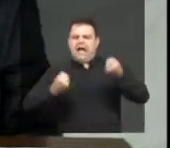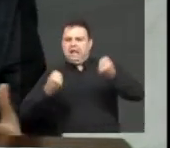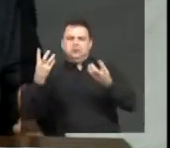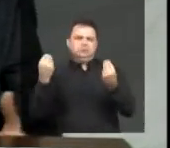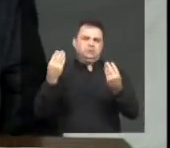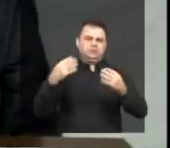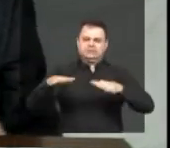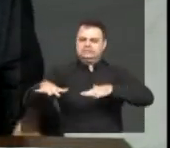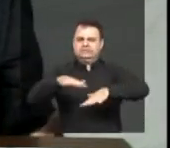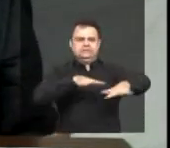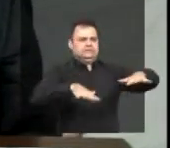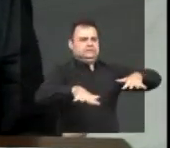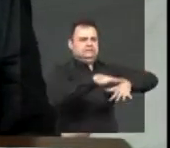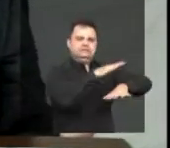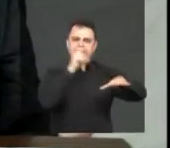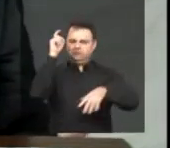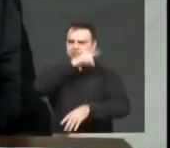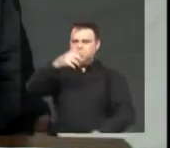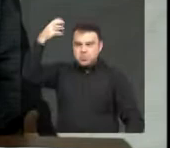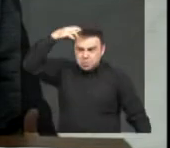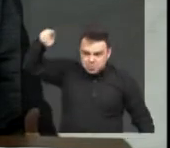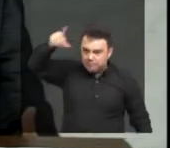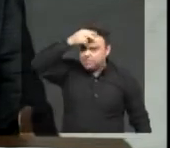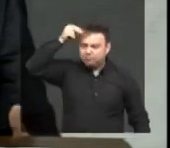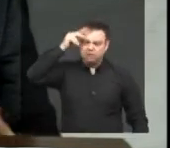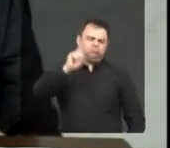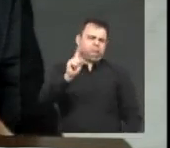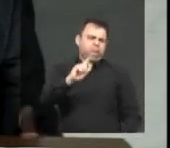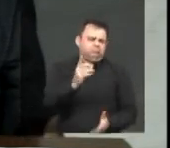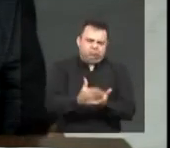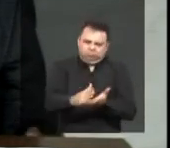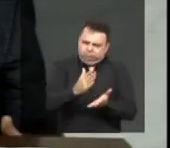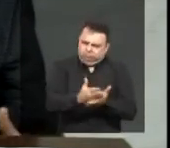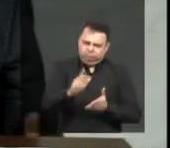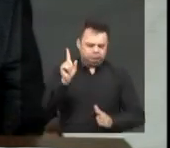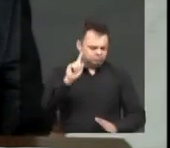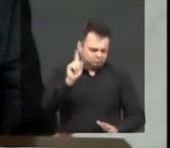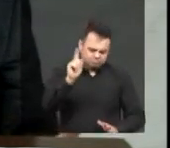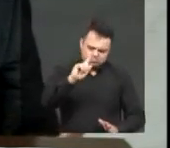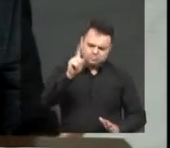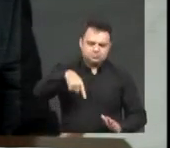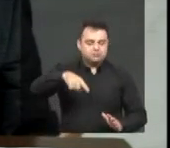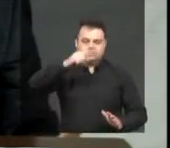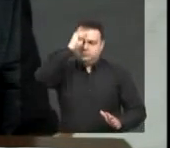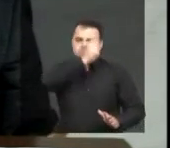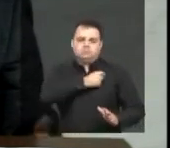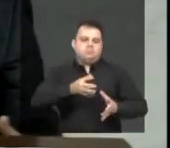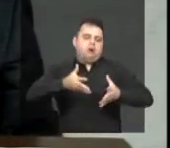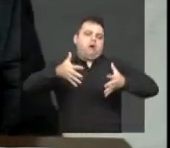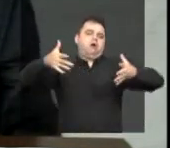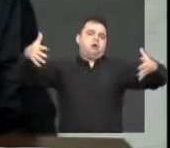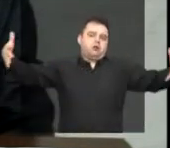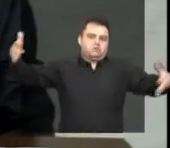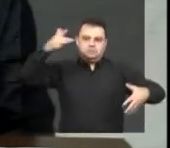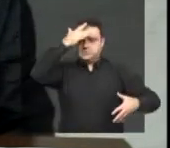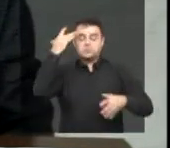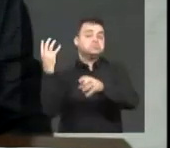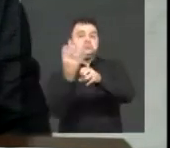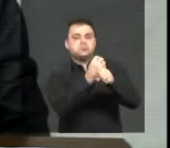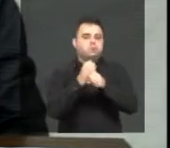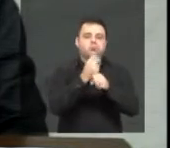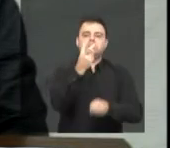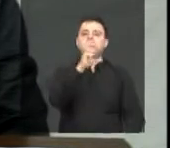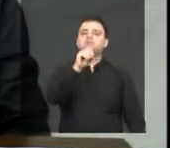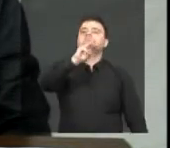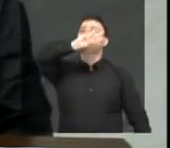é culpa do prefeito, é problema característico de toda a capital. Rio Preto é uma capital regional, é uma cidade de quase